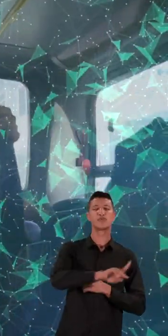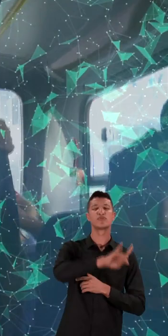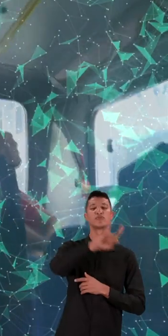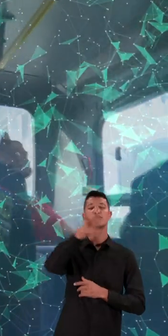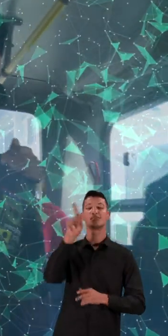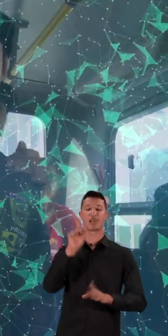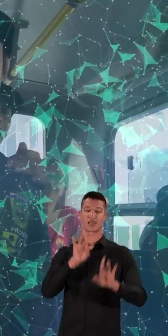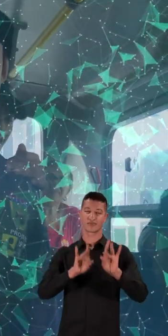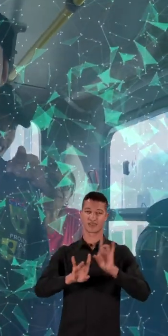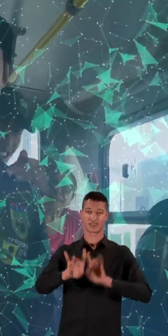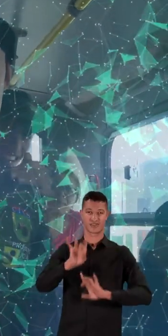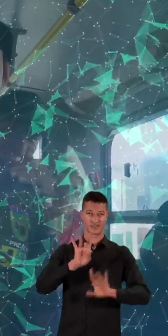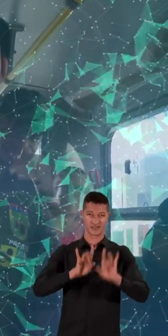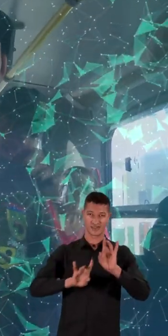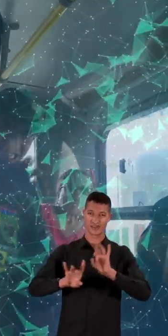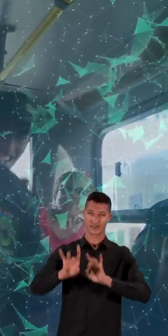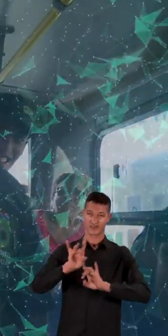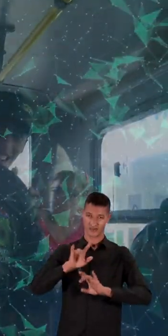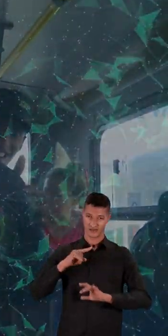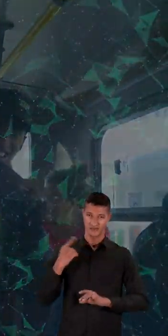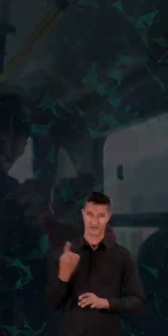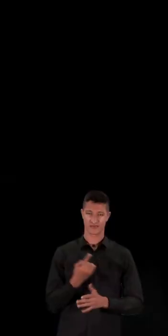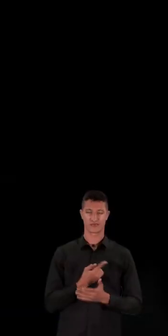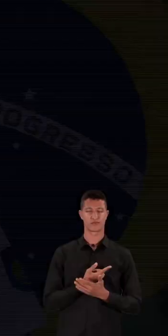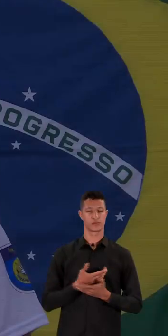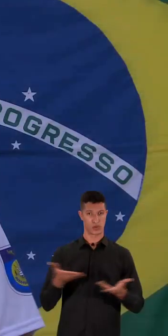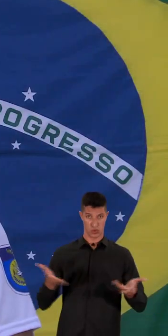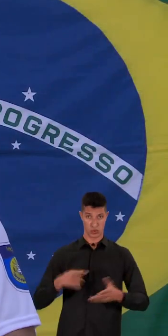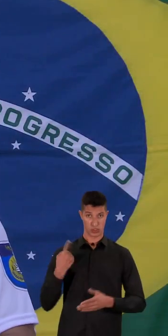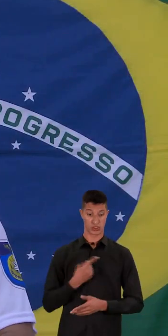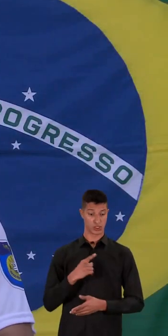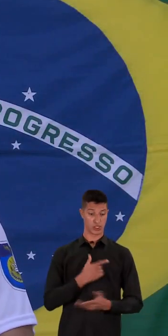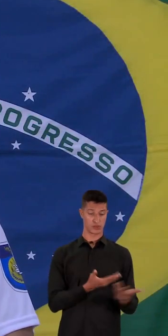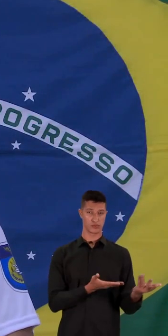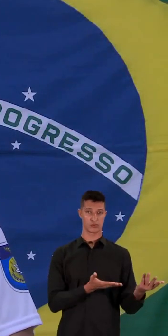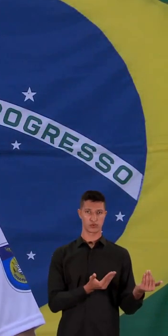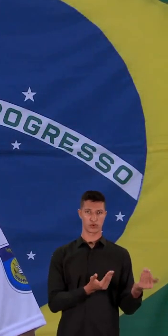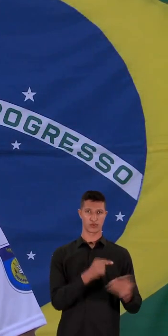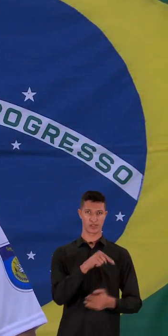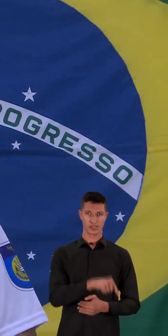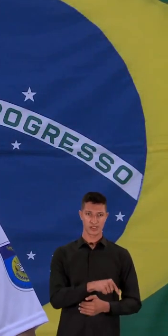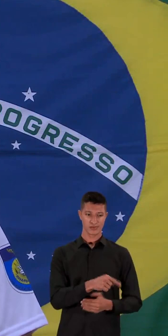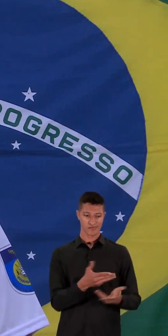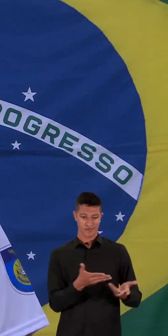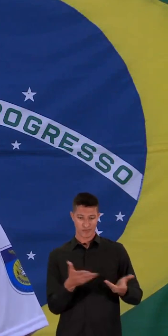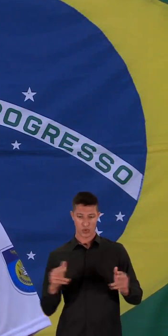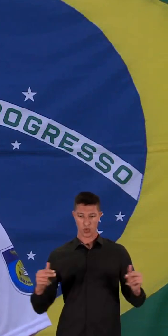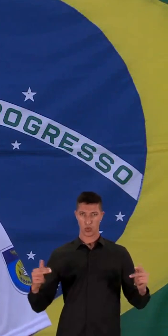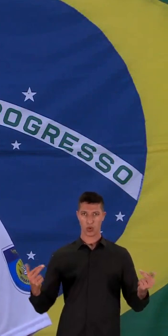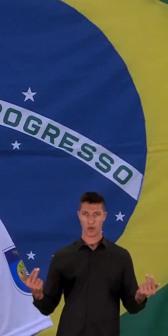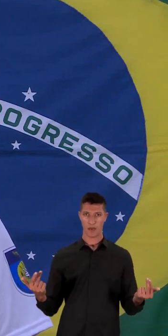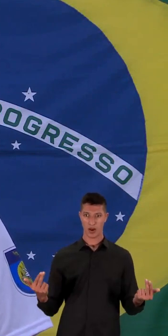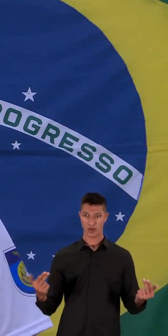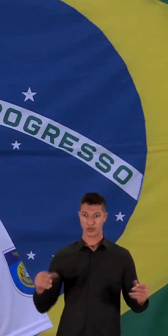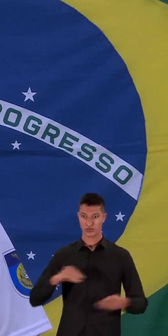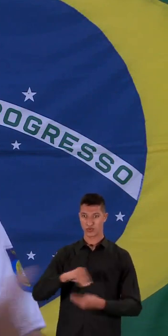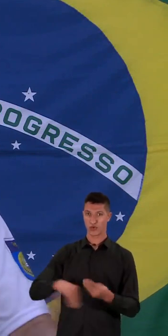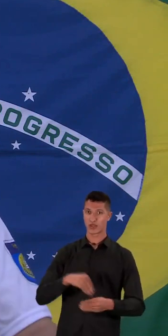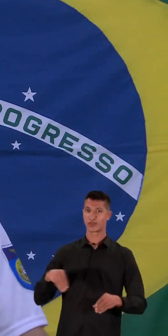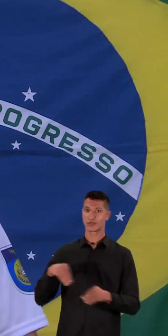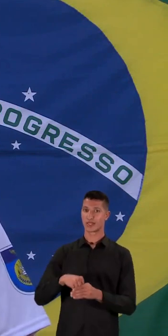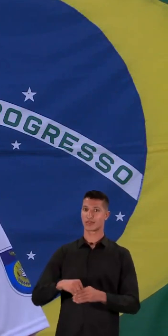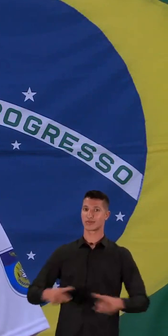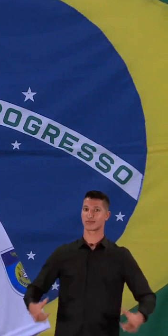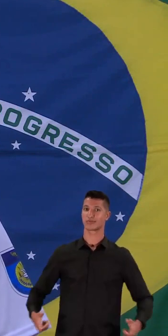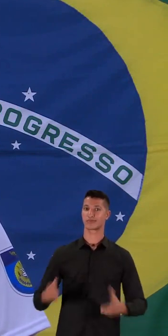pois é um dia especial. Hoje nós temos jovens aqui que os irmãos estão